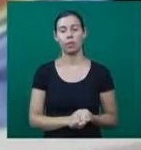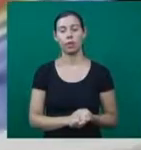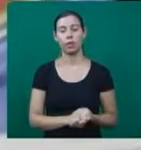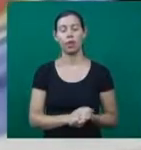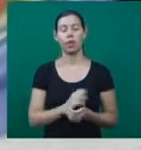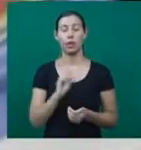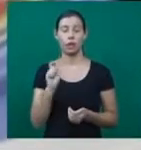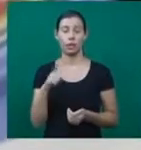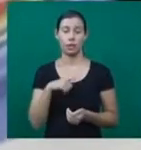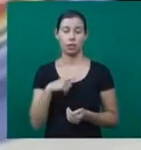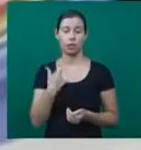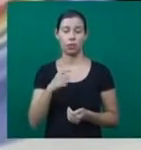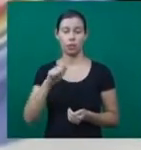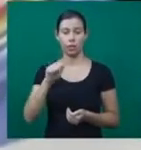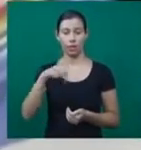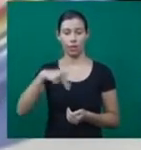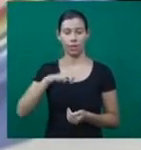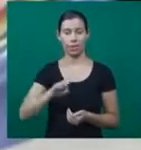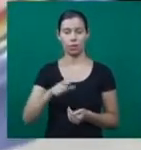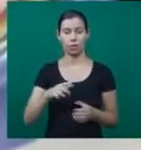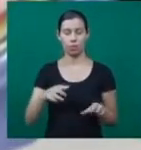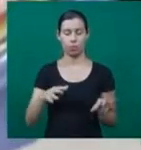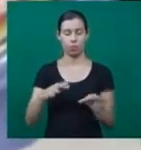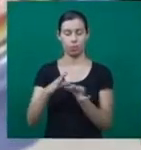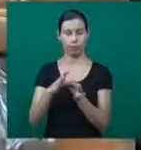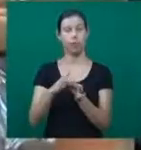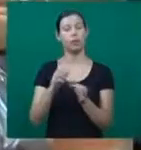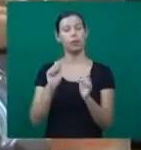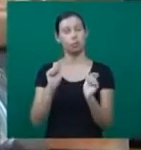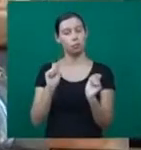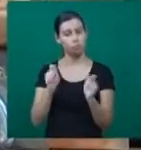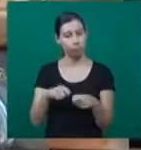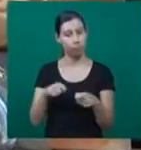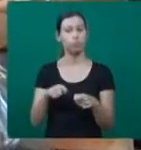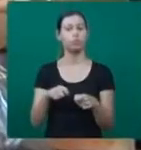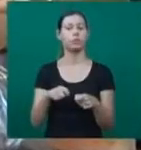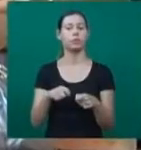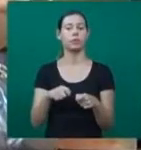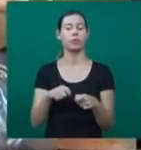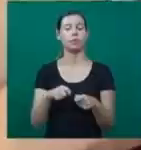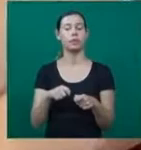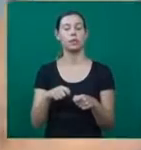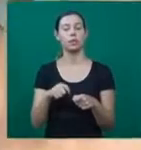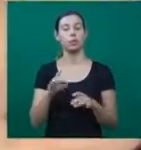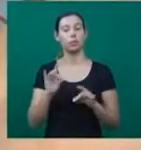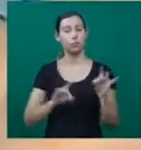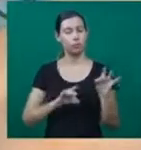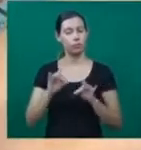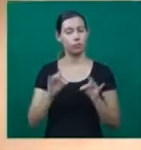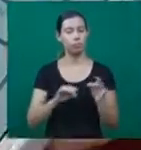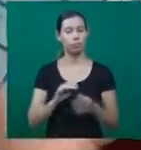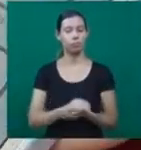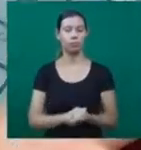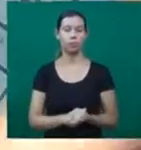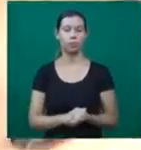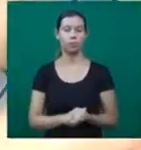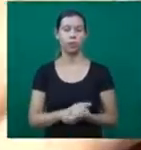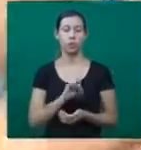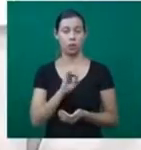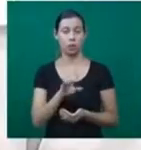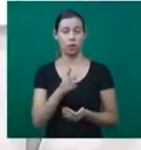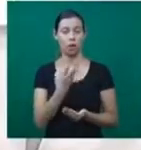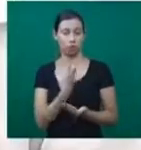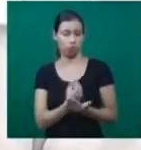hormônio e preservativo durante as relações sexuais. E ela está certa. Sozinha, a tabelinha digital não é